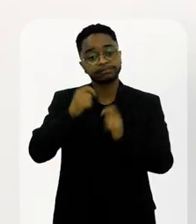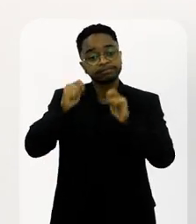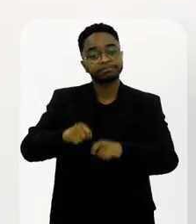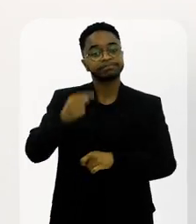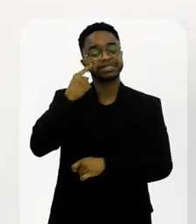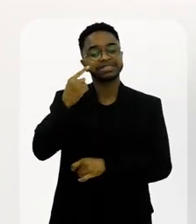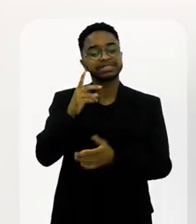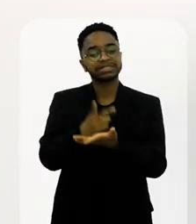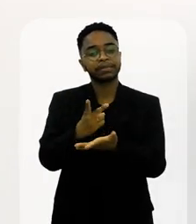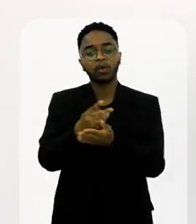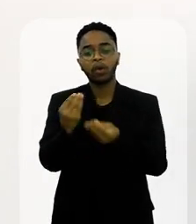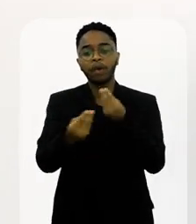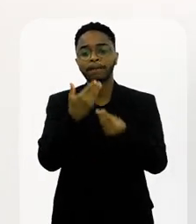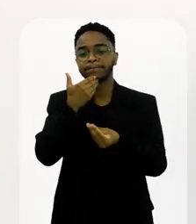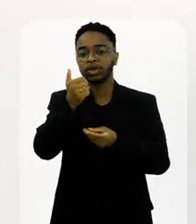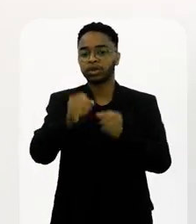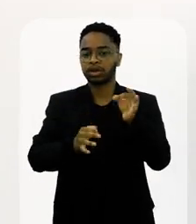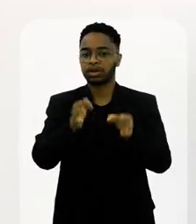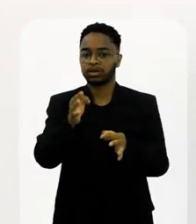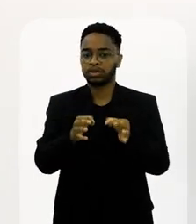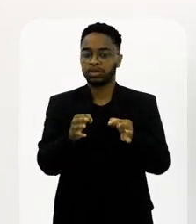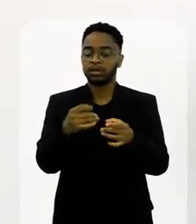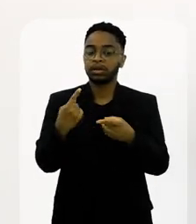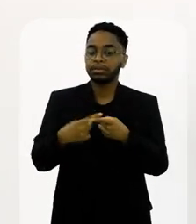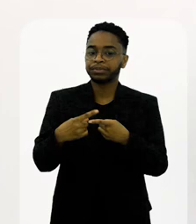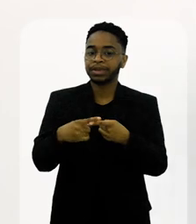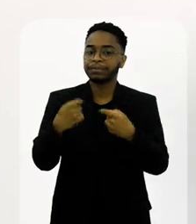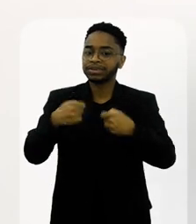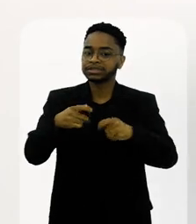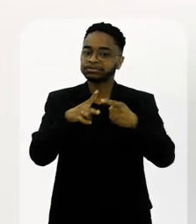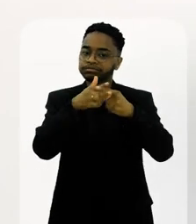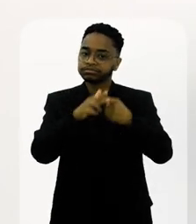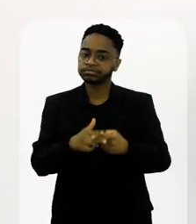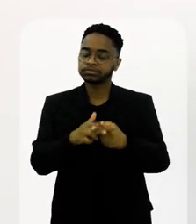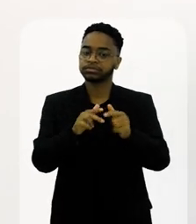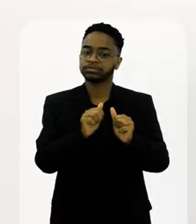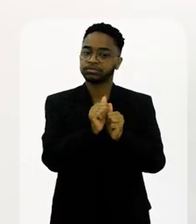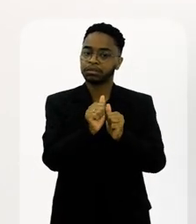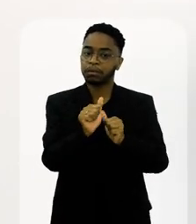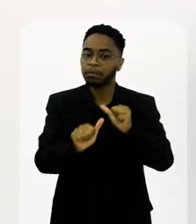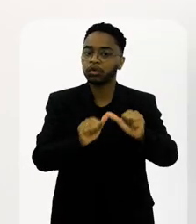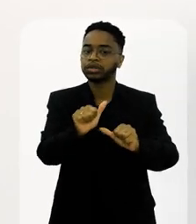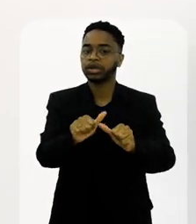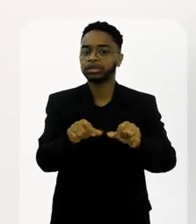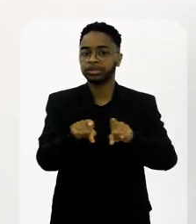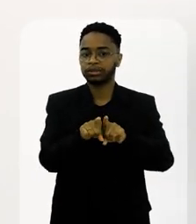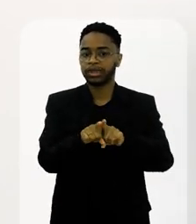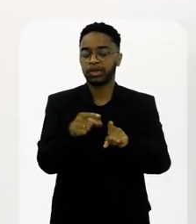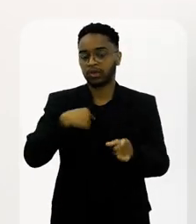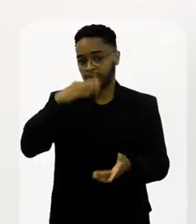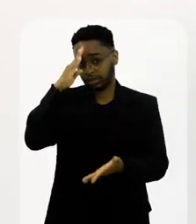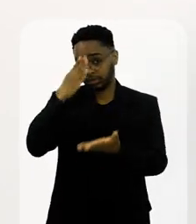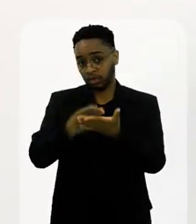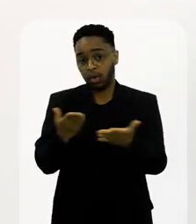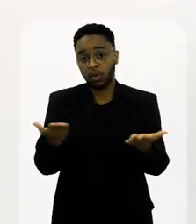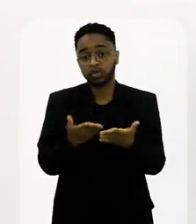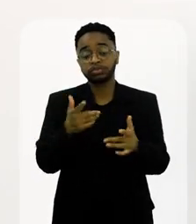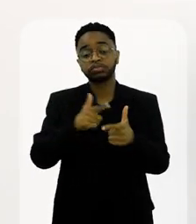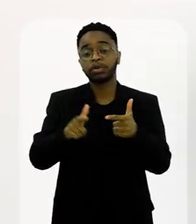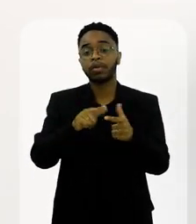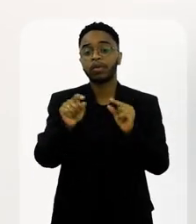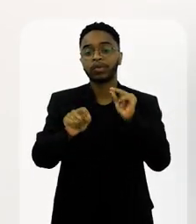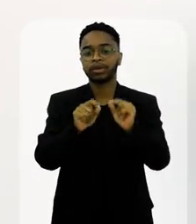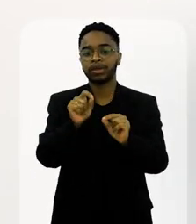inteiro pensar em como esse julgamento tem que ser melhor. Eu acho que a gente tem que estar o tempo inteiro tentando aperfeiçoar esse julgamento e hoje, acho que um dos problemas do